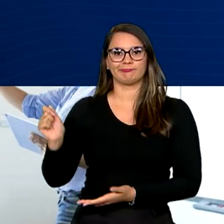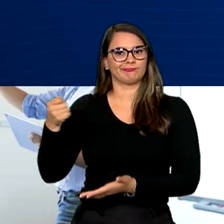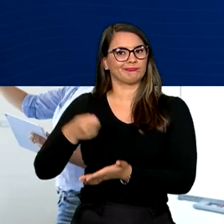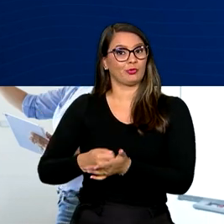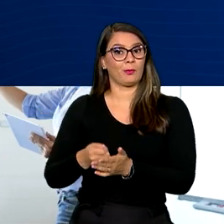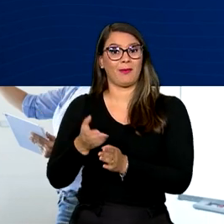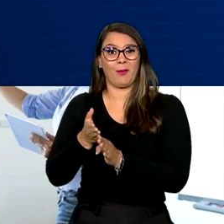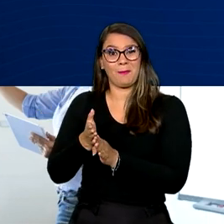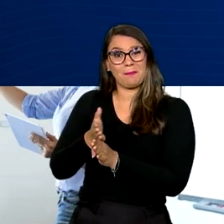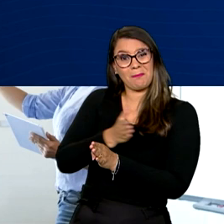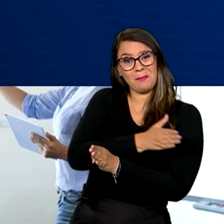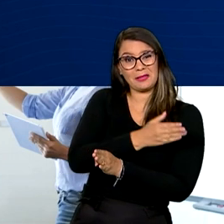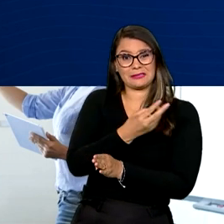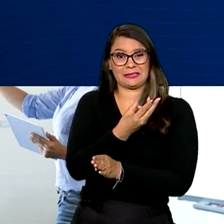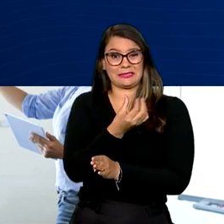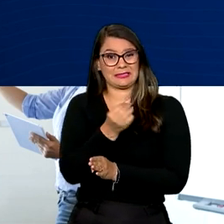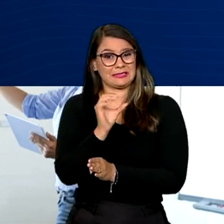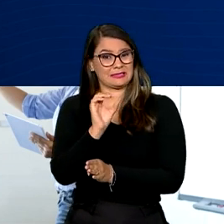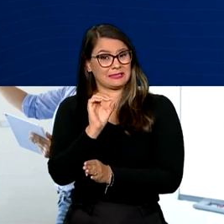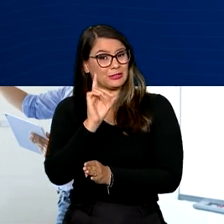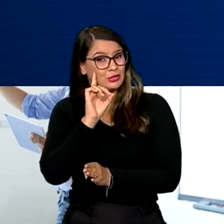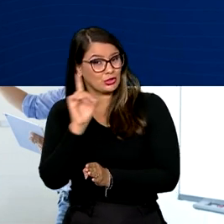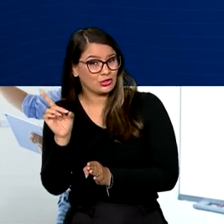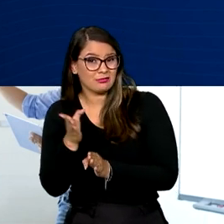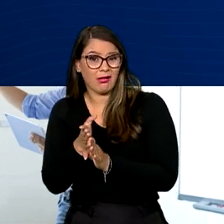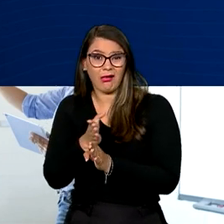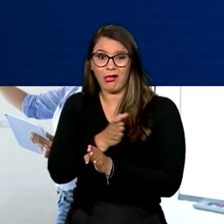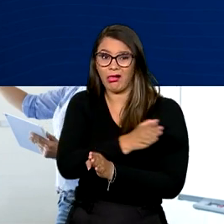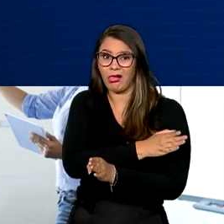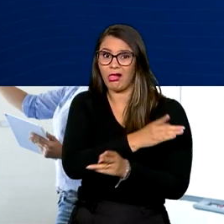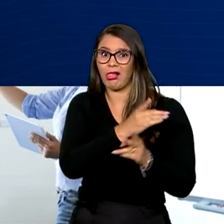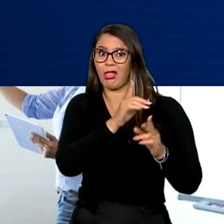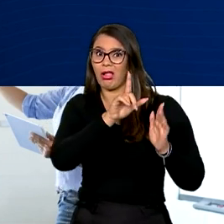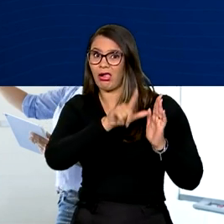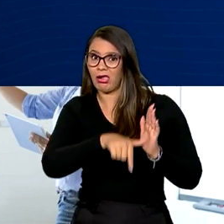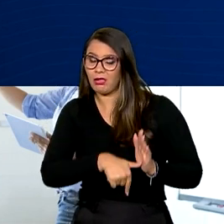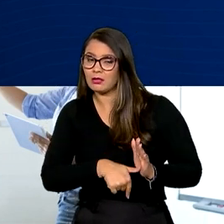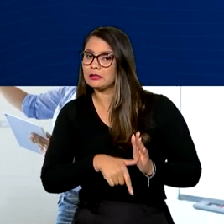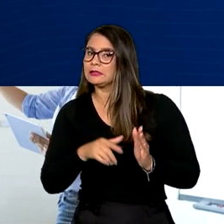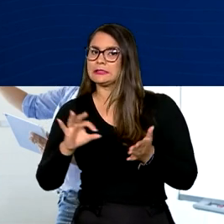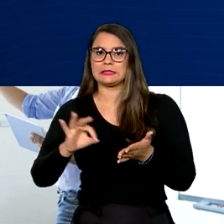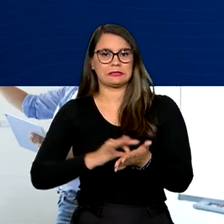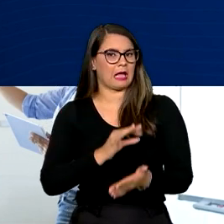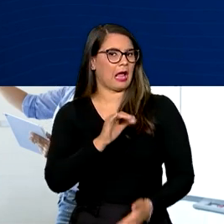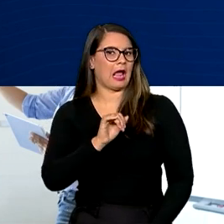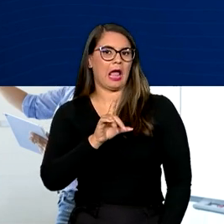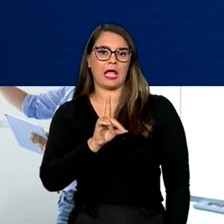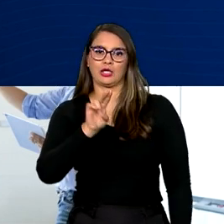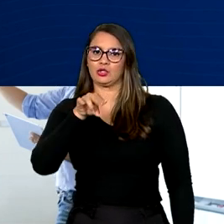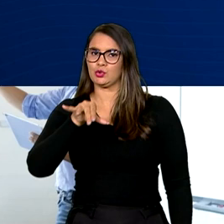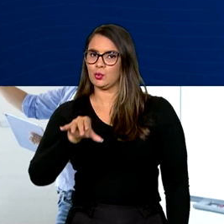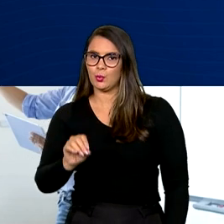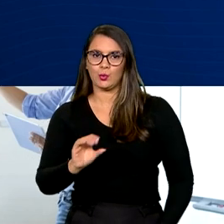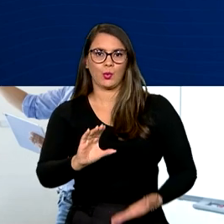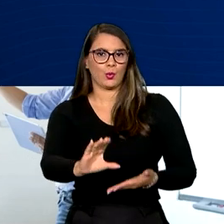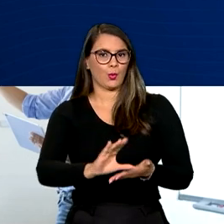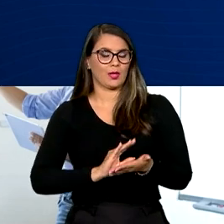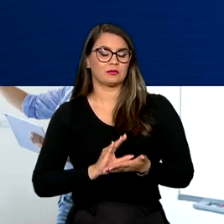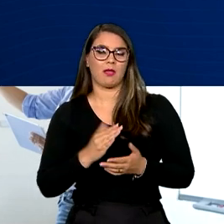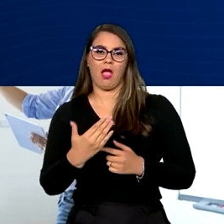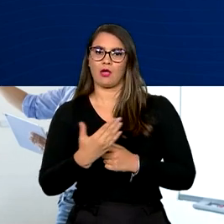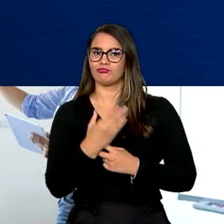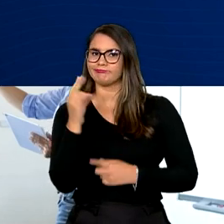há mais de 360 dias, que não estejam inscritos no Cade Único e não receberam auxílio emergencial em